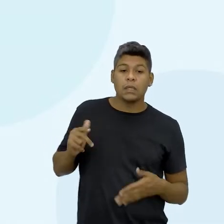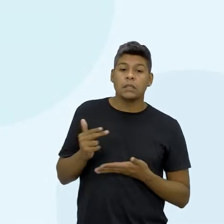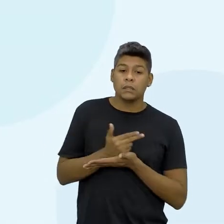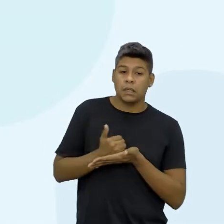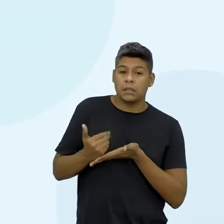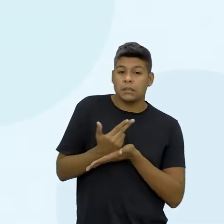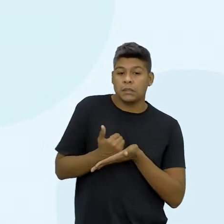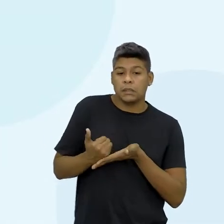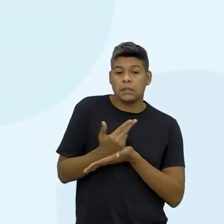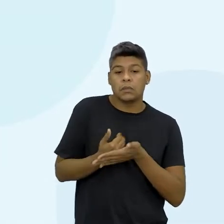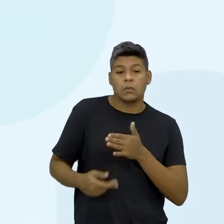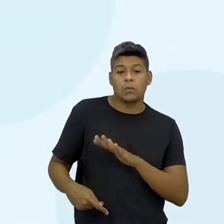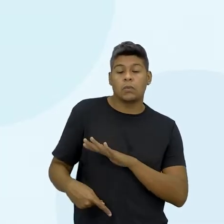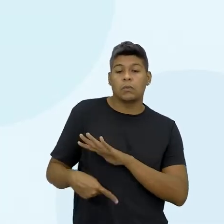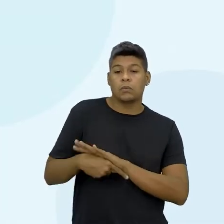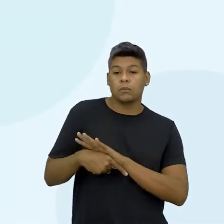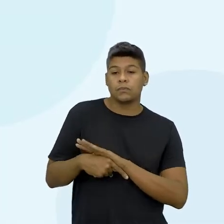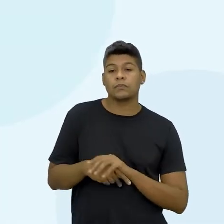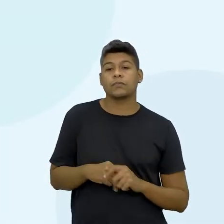com o bloquinho